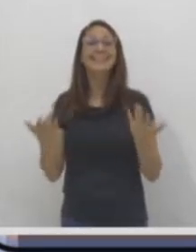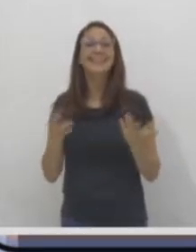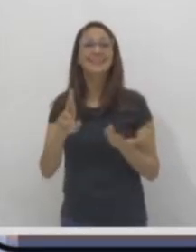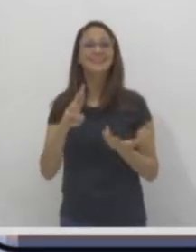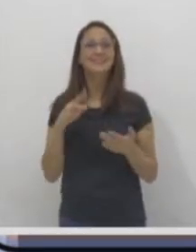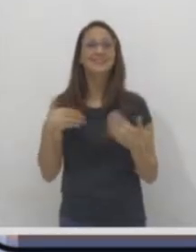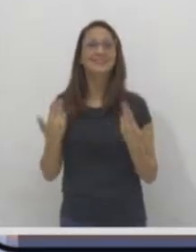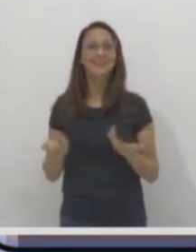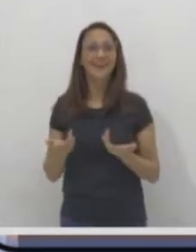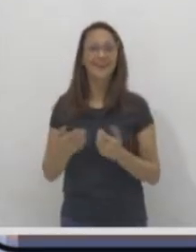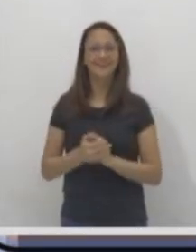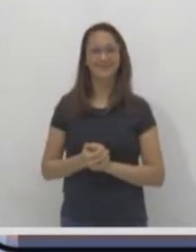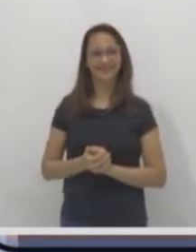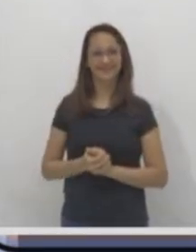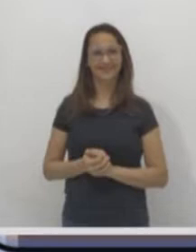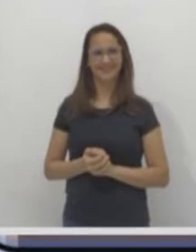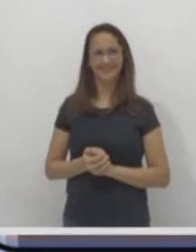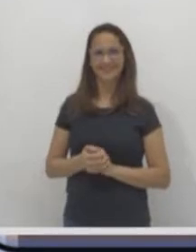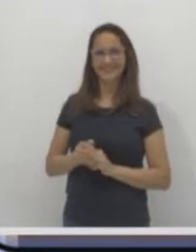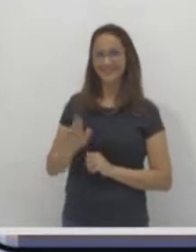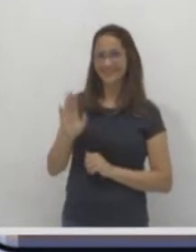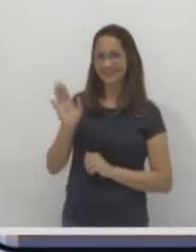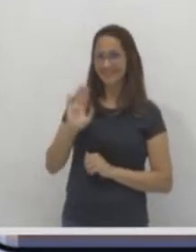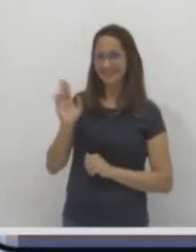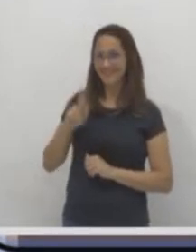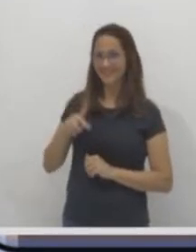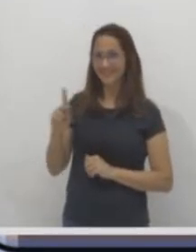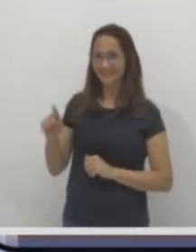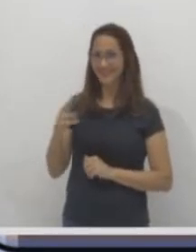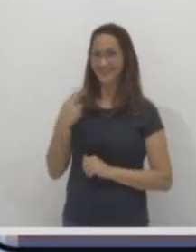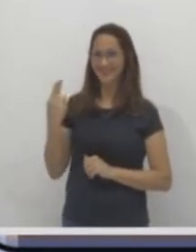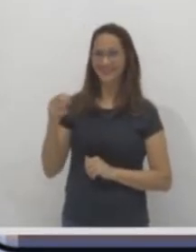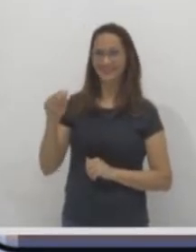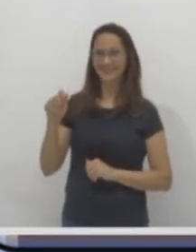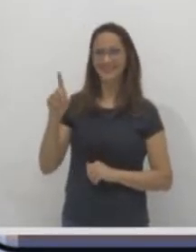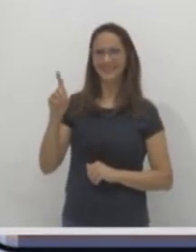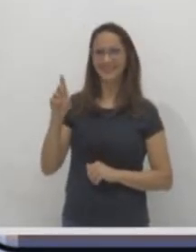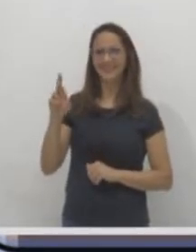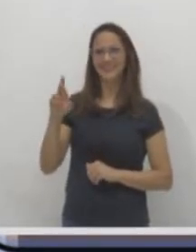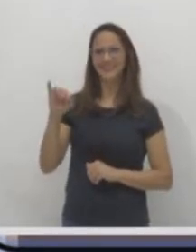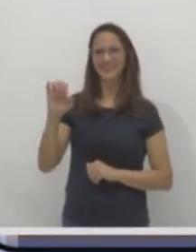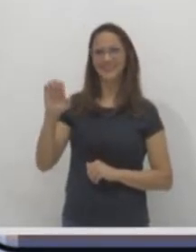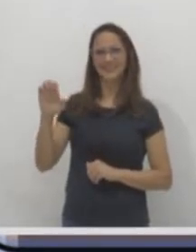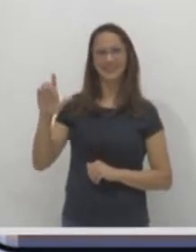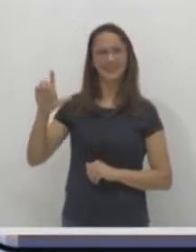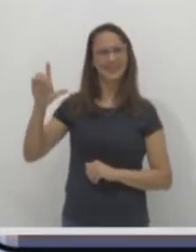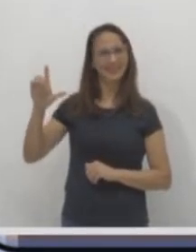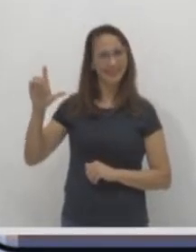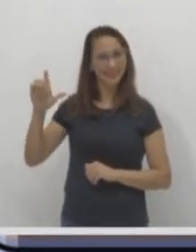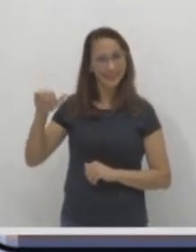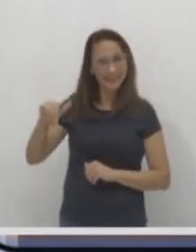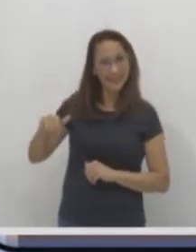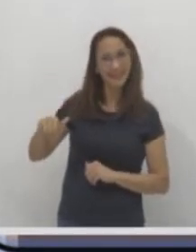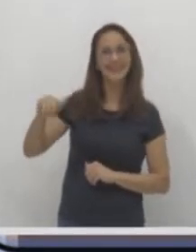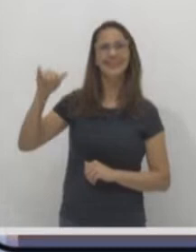resposta. Oi, professor. Meu nome é Adriele. Estudo no Pombra Gabriel. Adriele, a